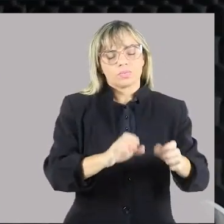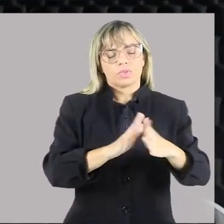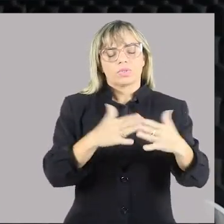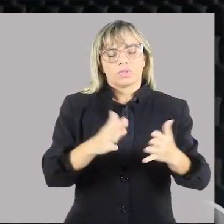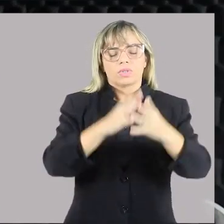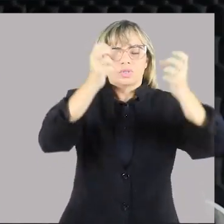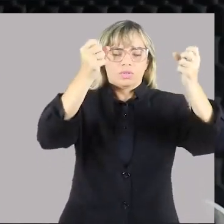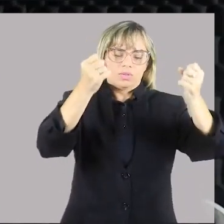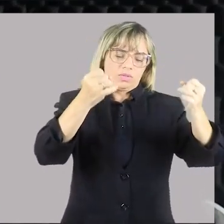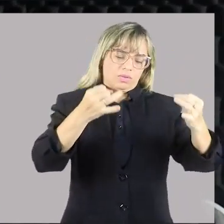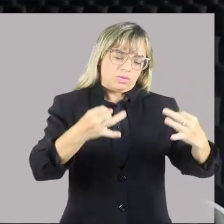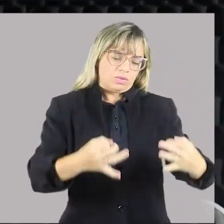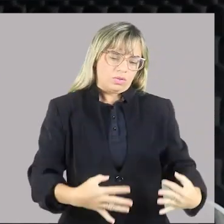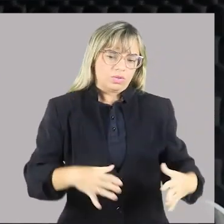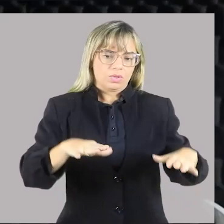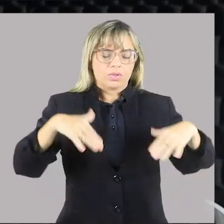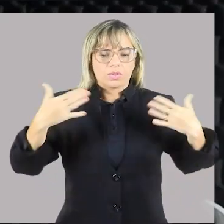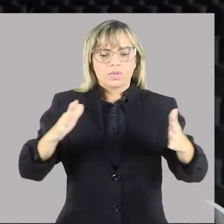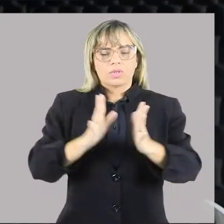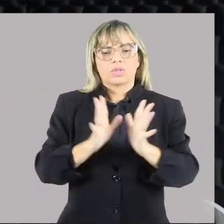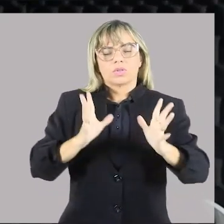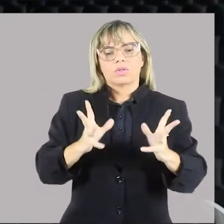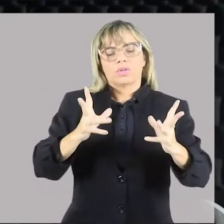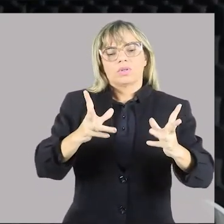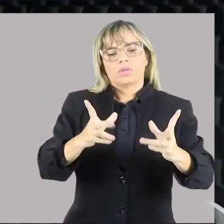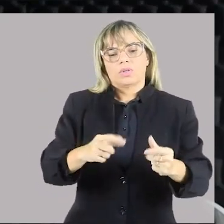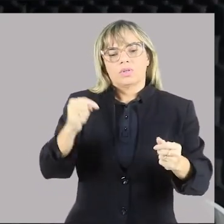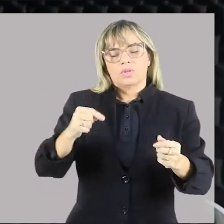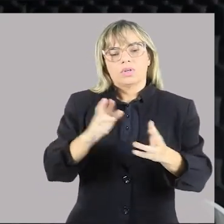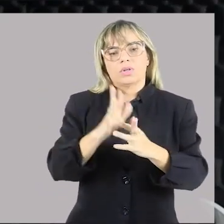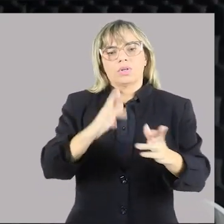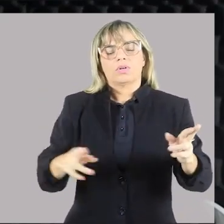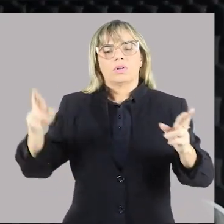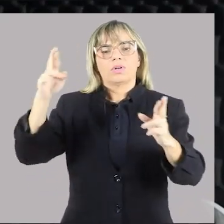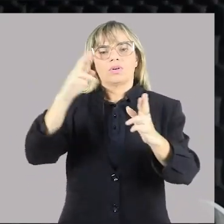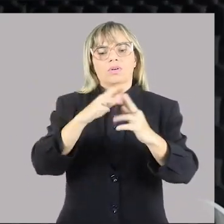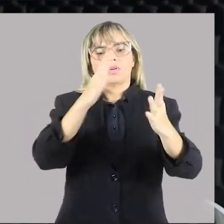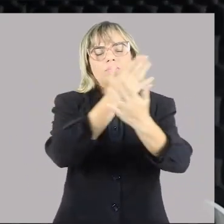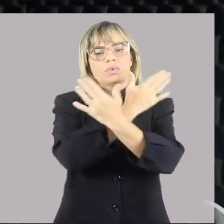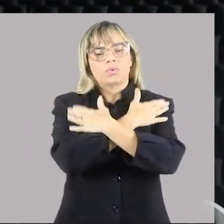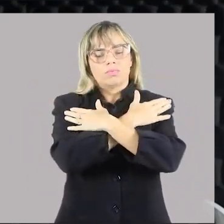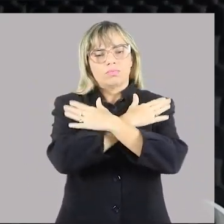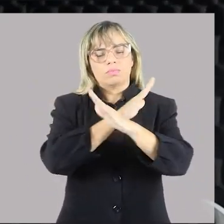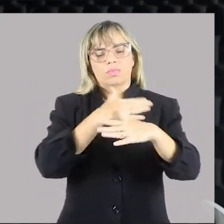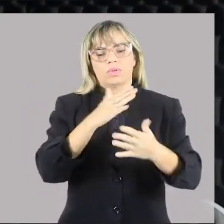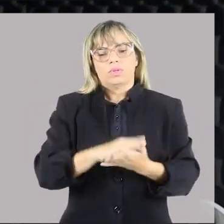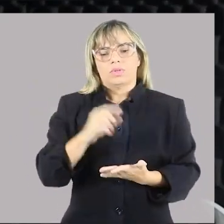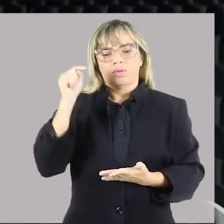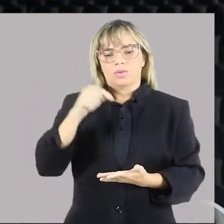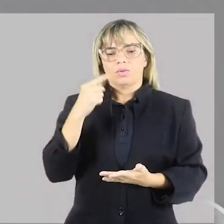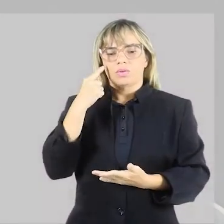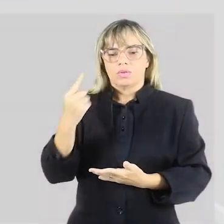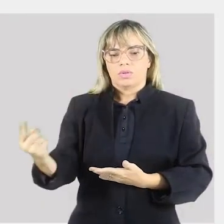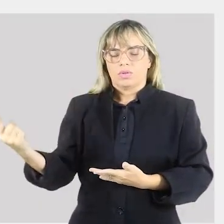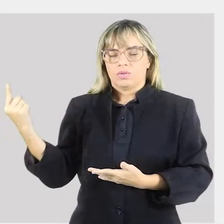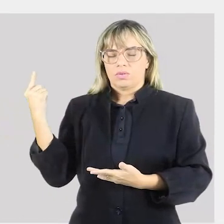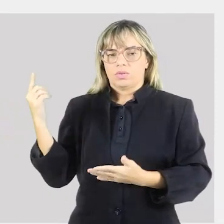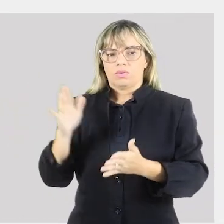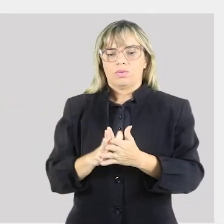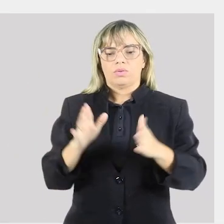aí eu expliquei para vocês que, todas as vezes que a gente se refere ao desemprego, nós temos tanto desemprego